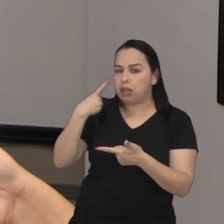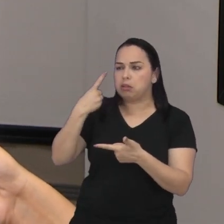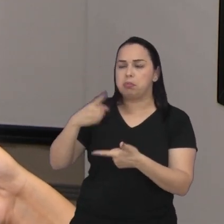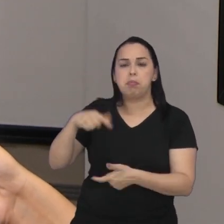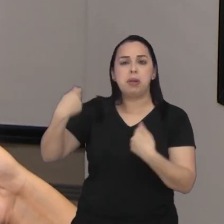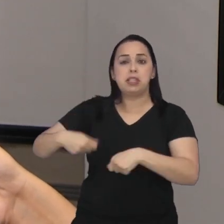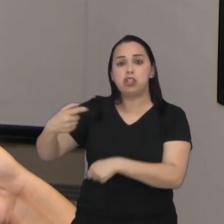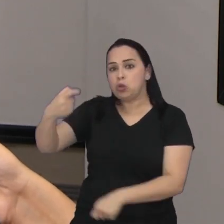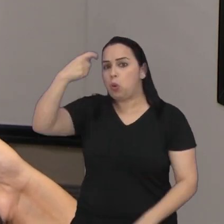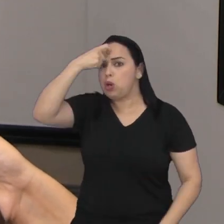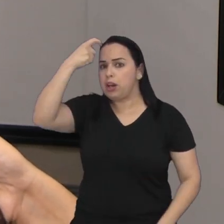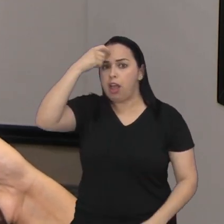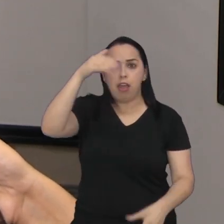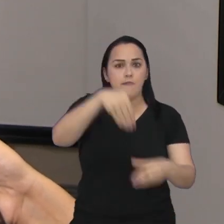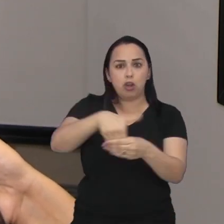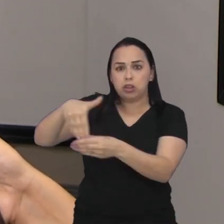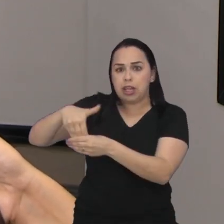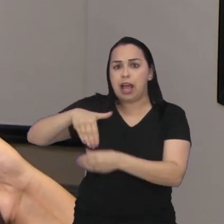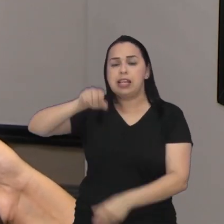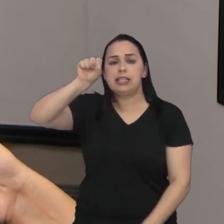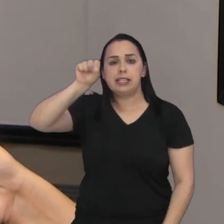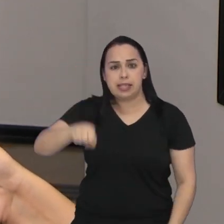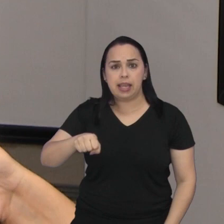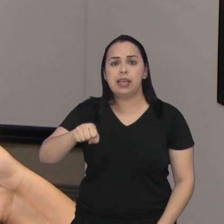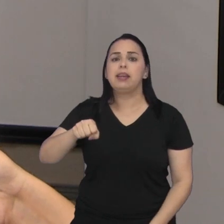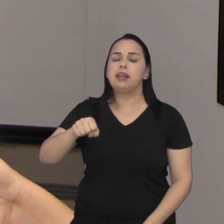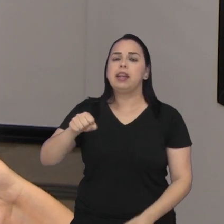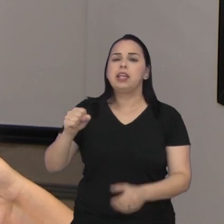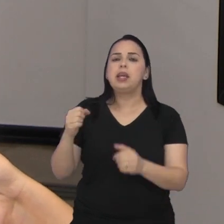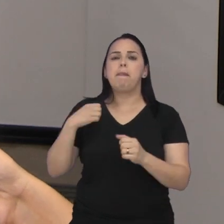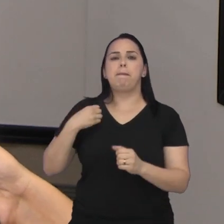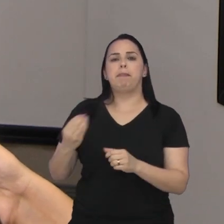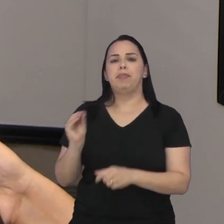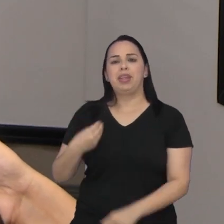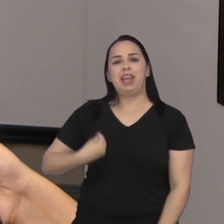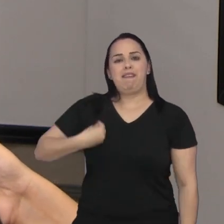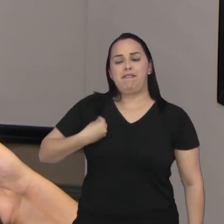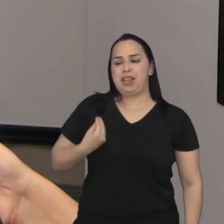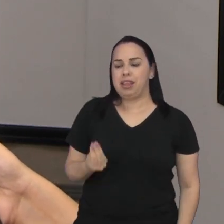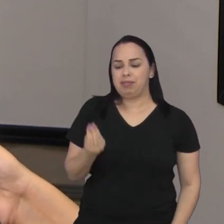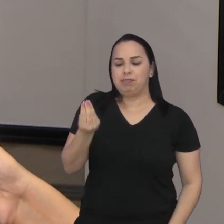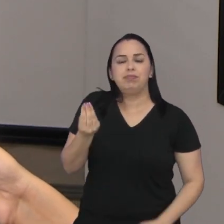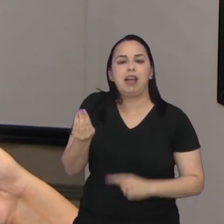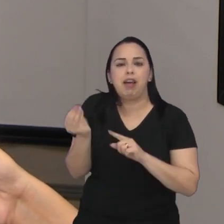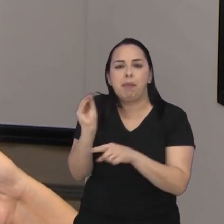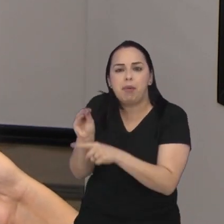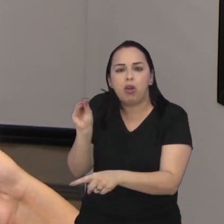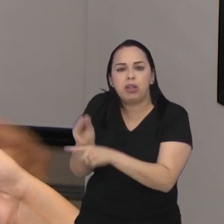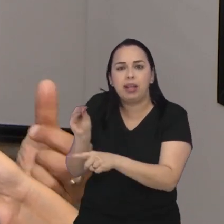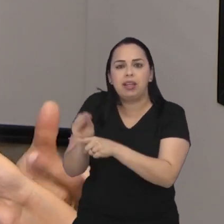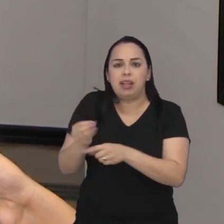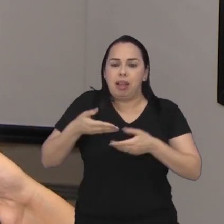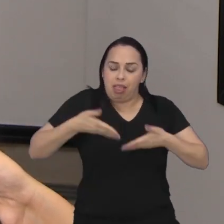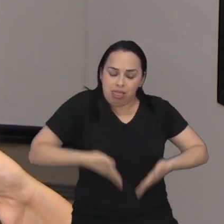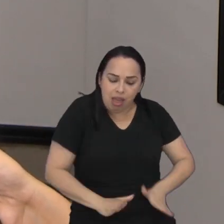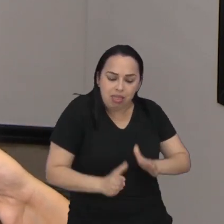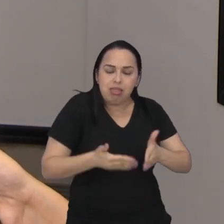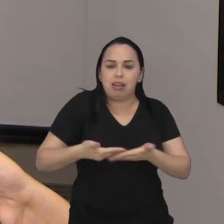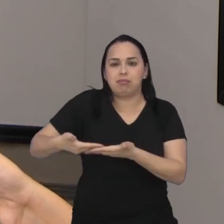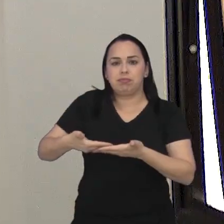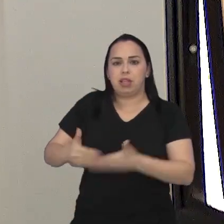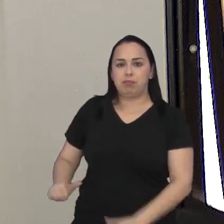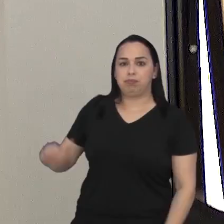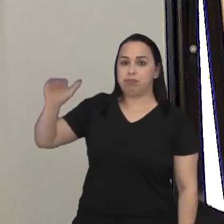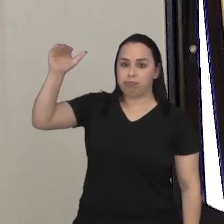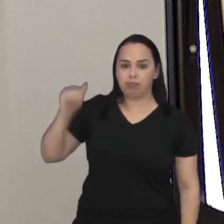possam se conscientizar e votar rapidamente o estatuto do Nascituro que vai proteger a vida desde a sua concepção até a sua morte